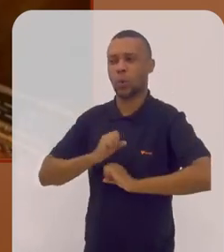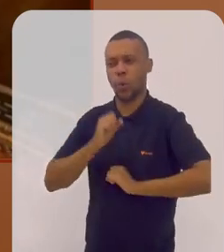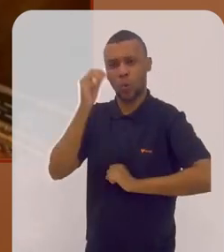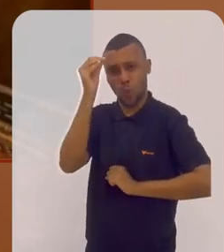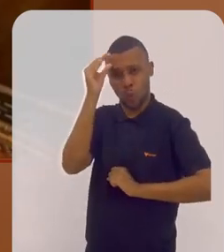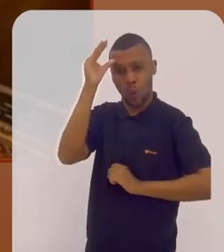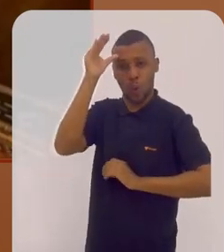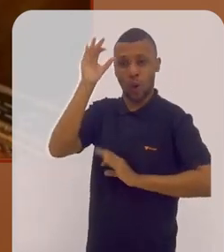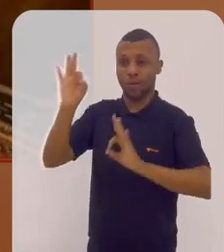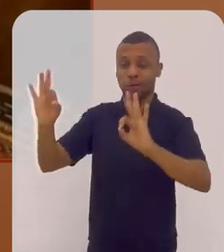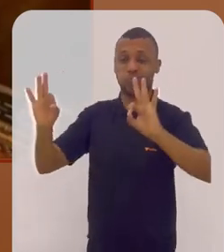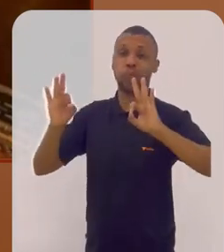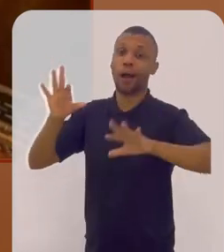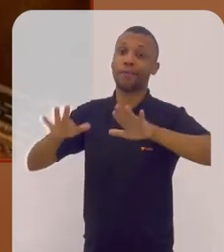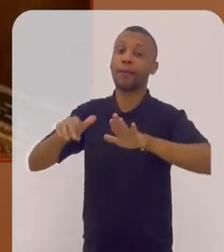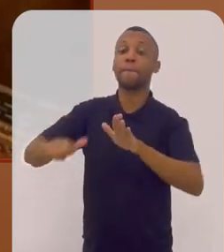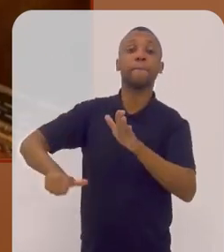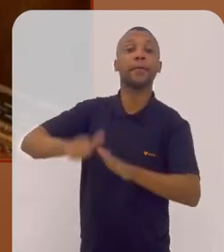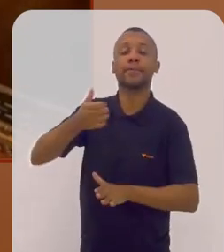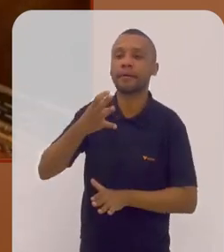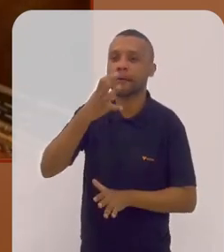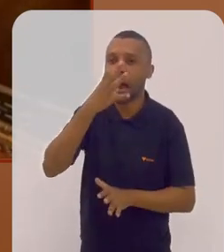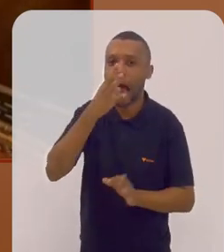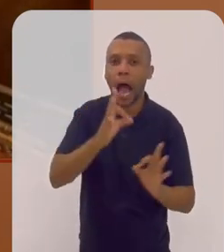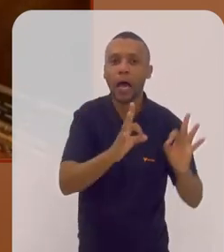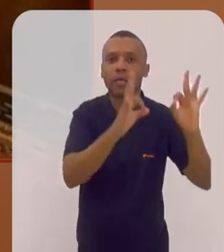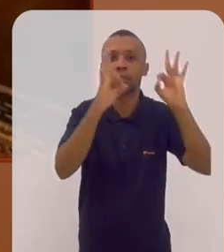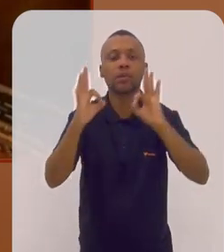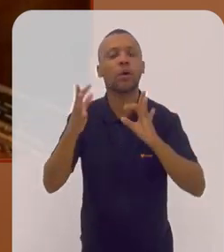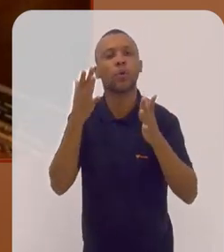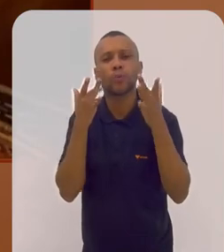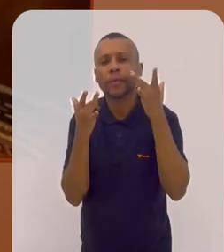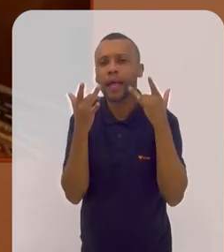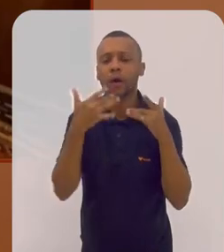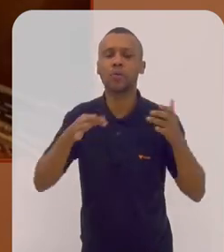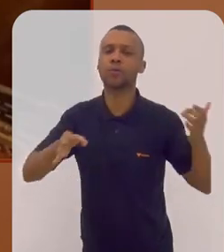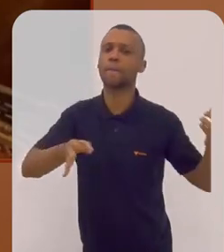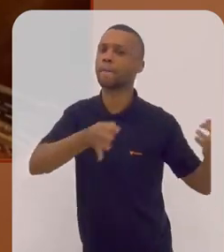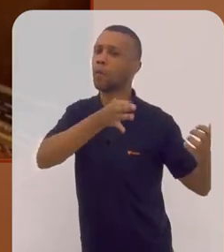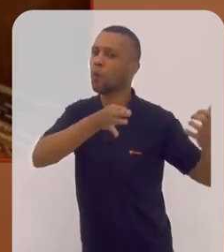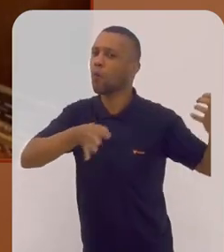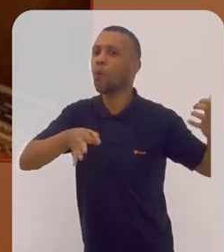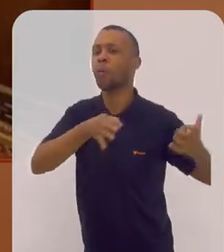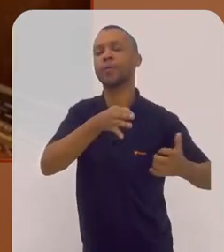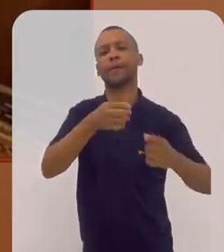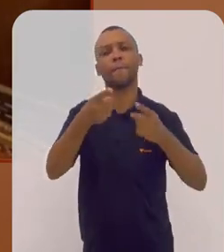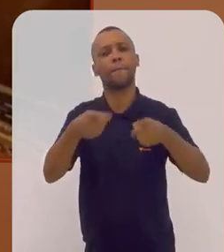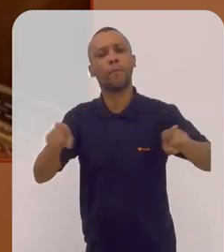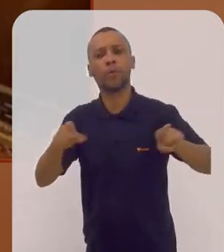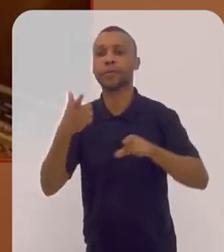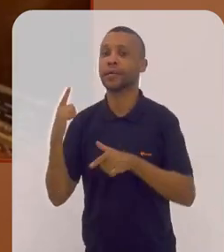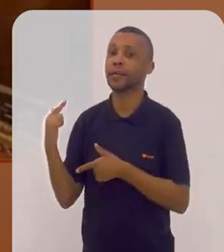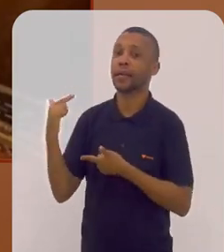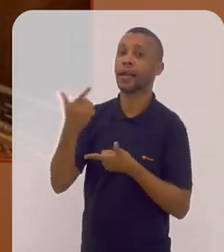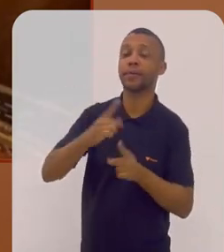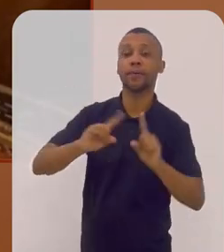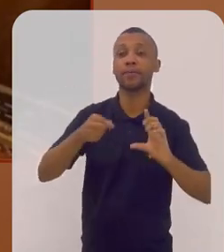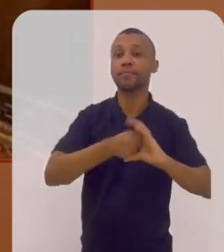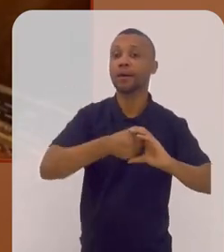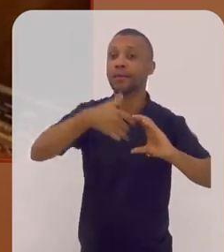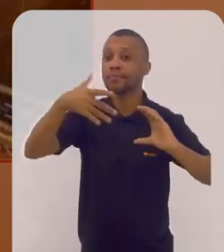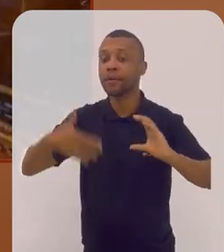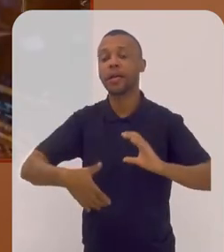vezes era a primeira vez que estavam assistindo a um espetáculo de música clássica, mas ali também tinha um